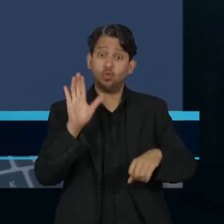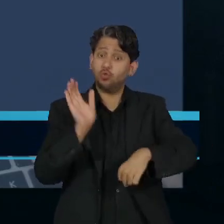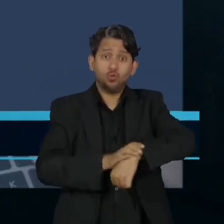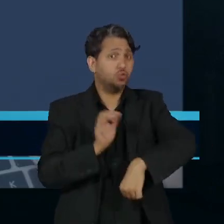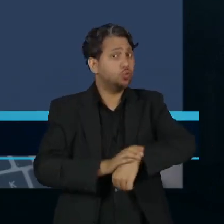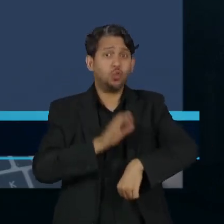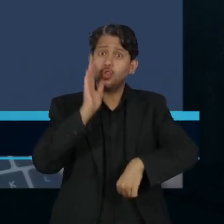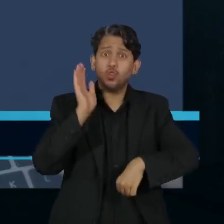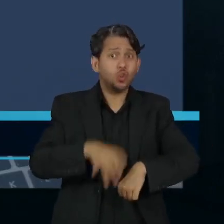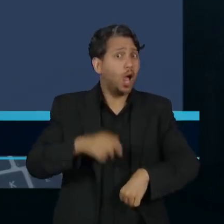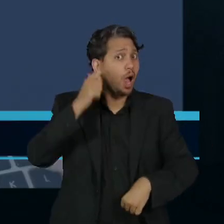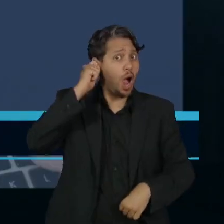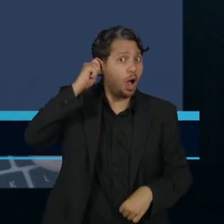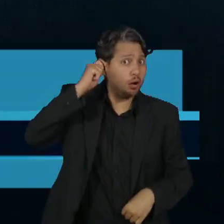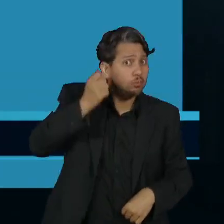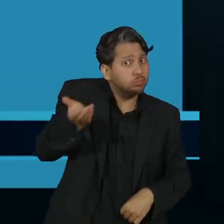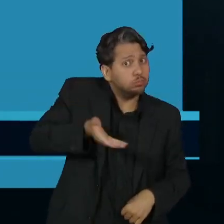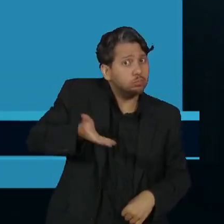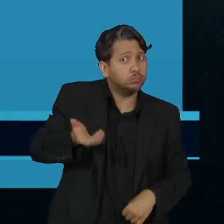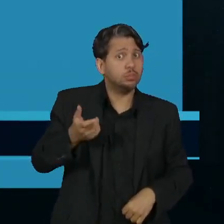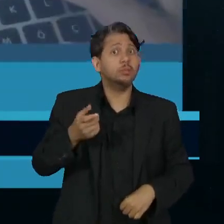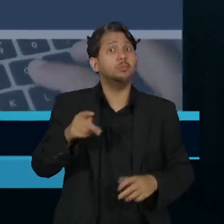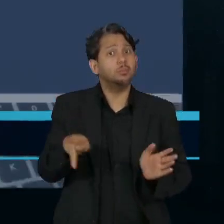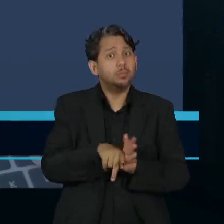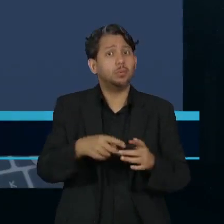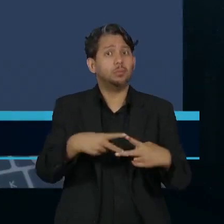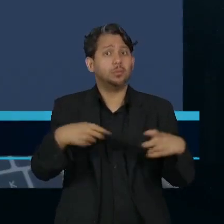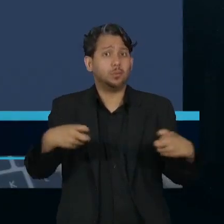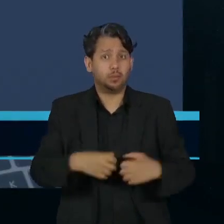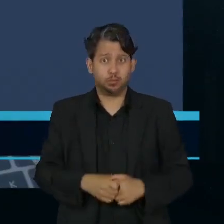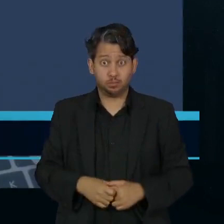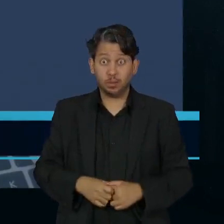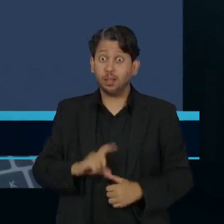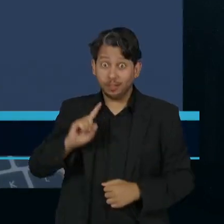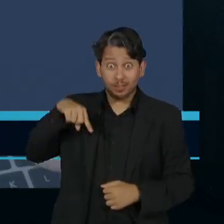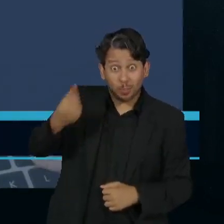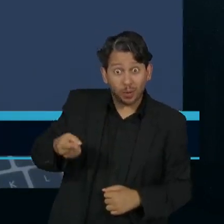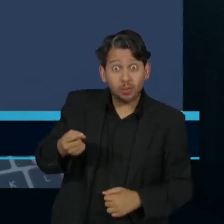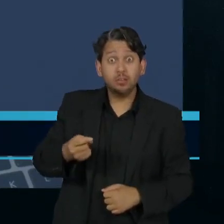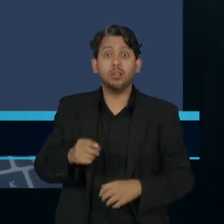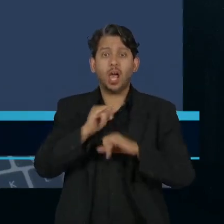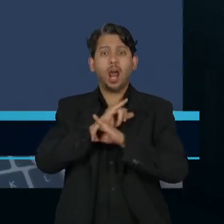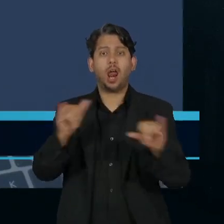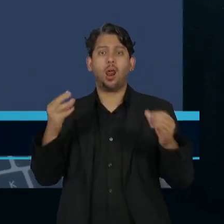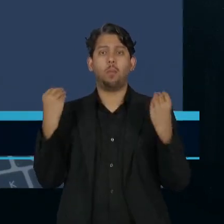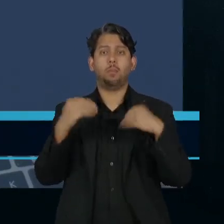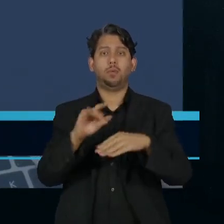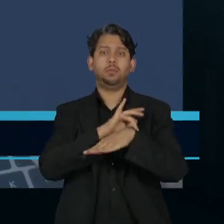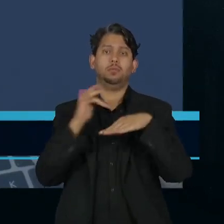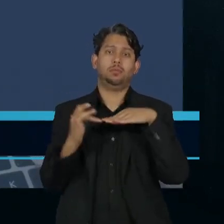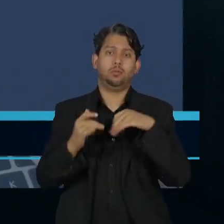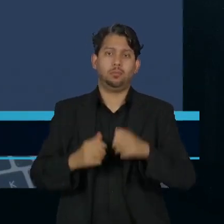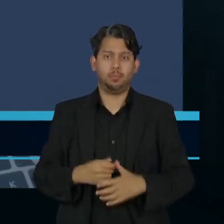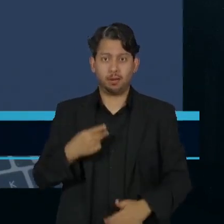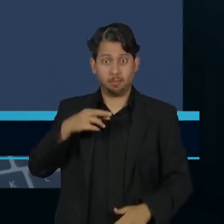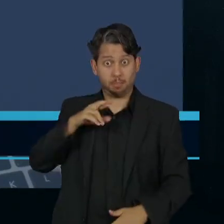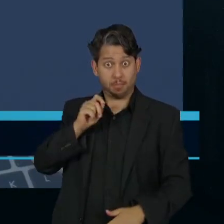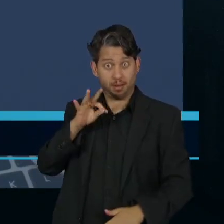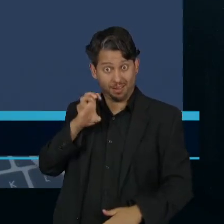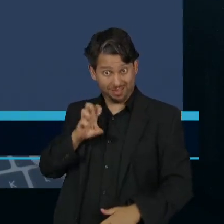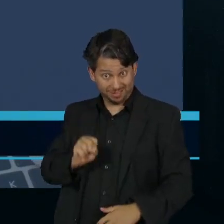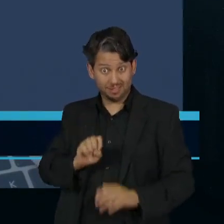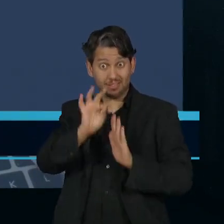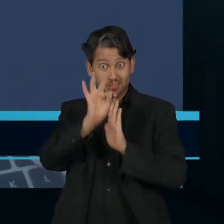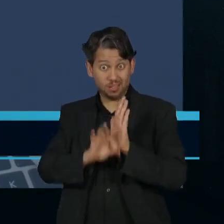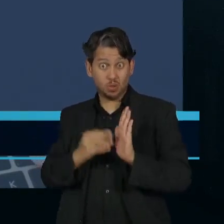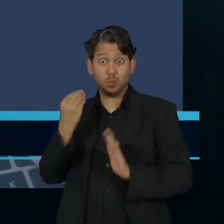de puxar a orelha da Petrobras. A resposta veio no dia seguinte, também pelas redes sociais. Prates publicou um texto em